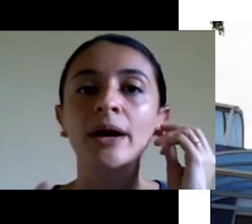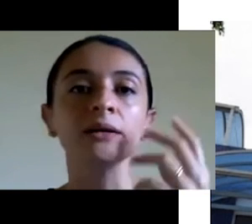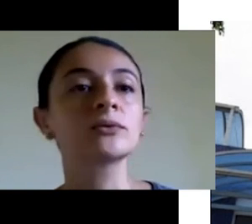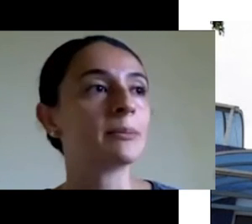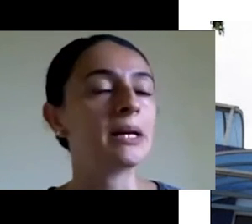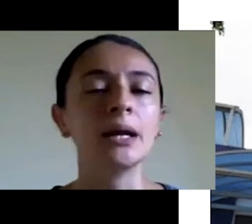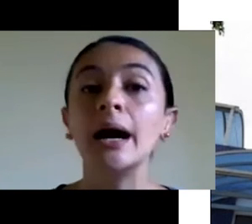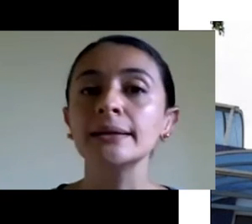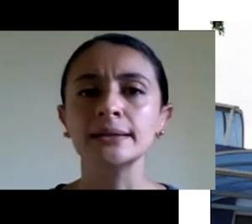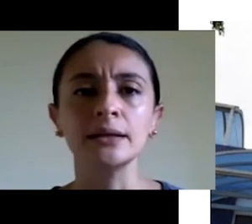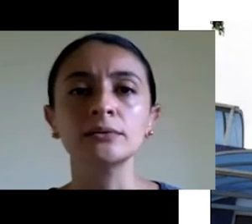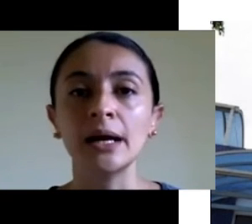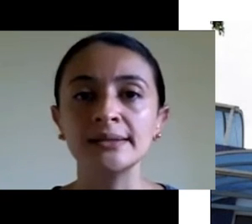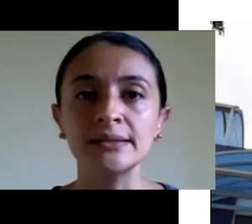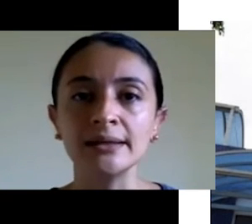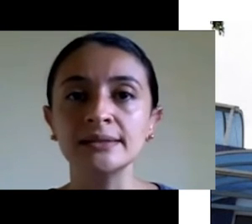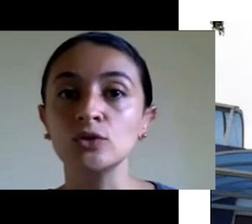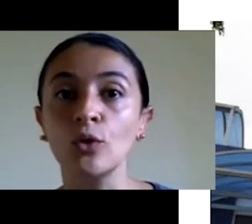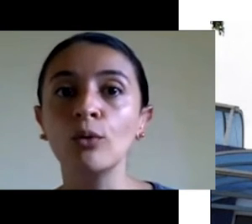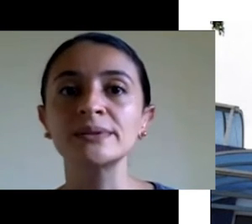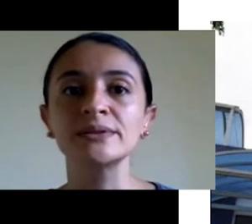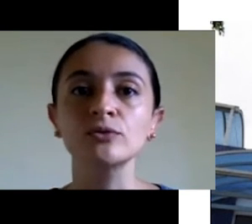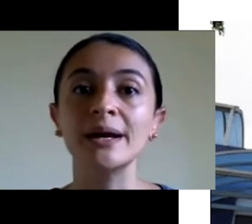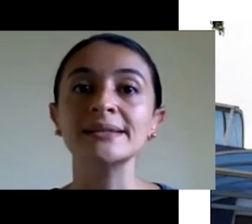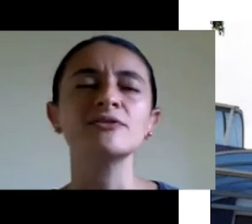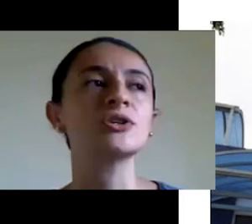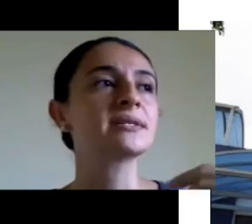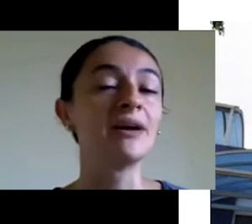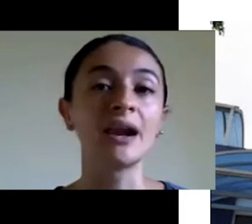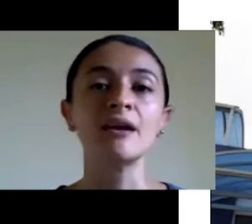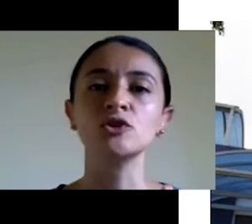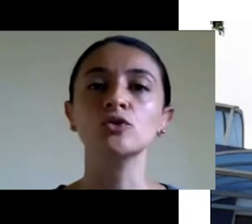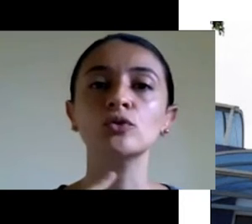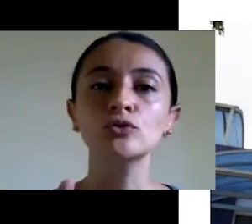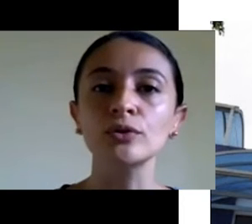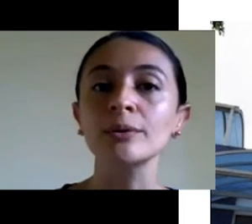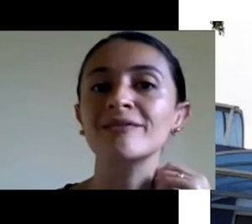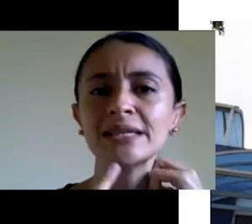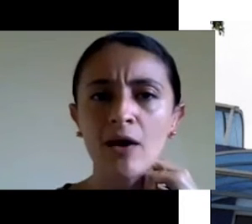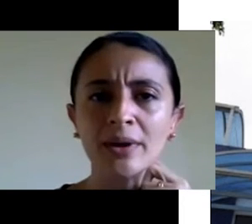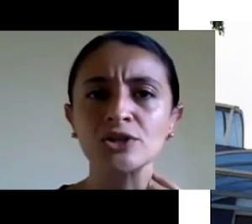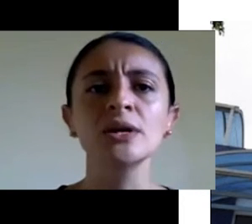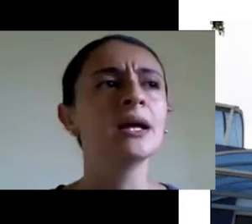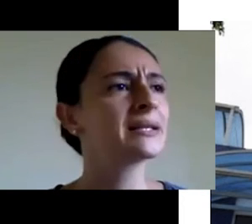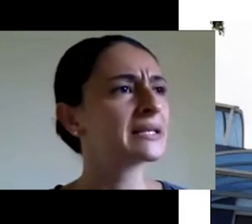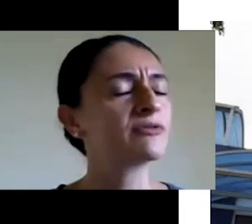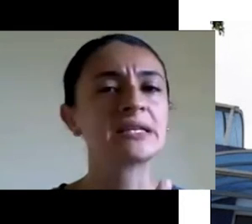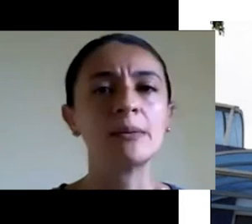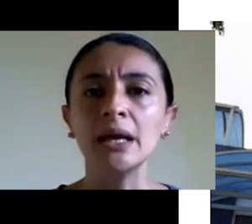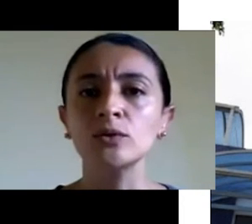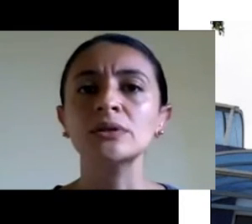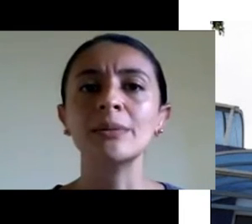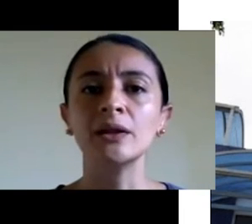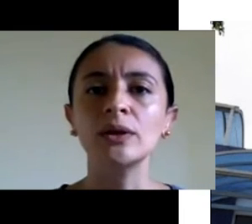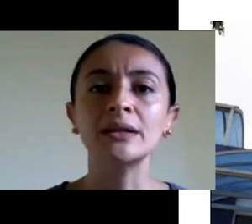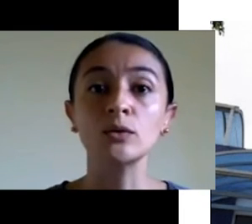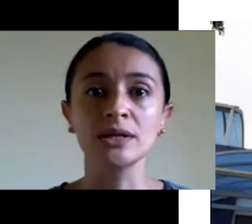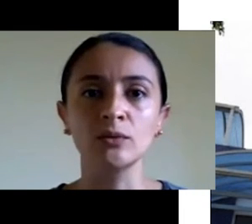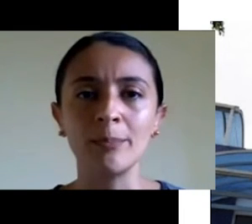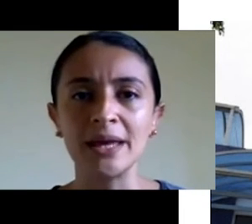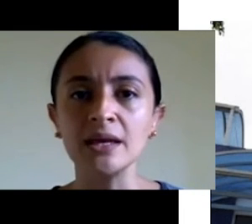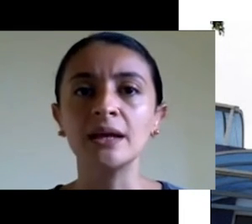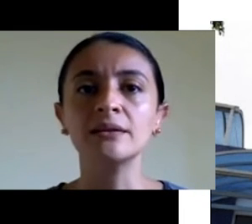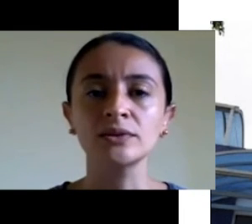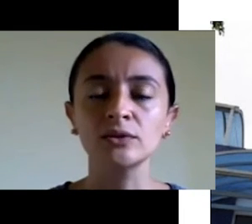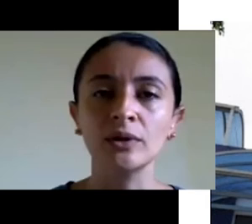meu marido trabalha lá e está tendo tais e tais sintomas e tudo mais. Então, você vai lá e faz todo o controle. Para ver se realmente está tendo vazamento. O trabalhador está